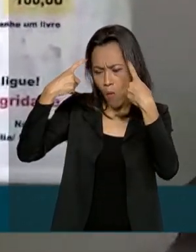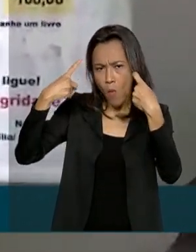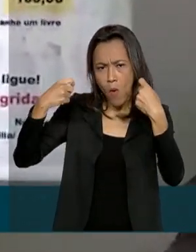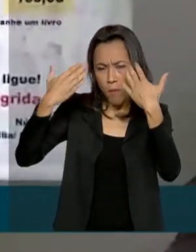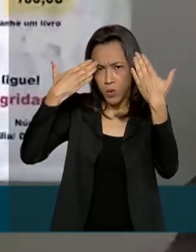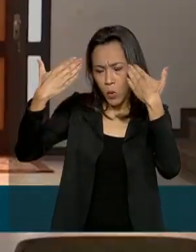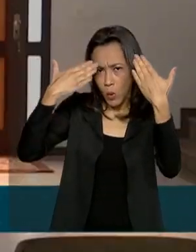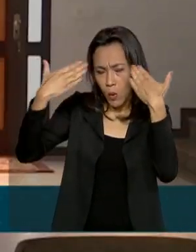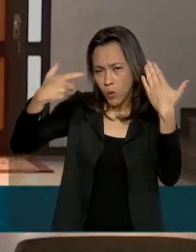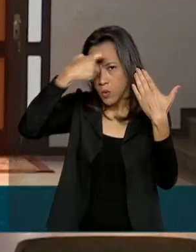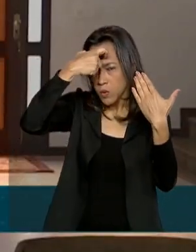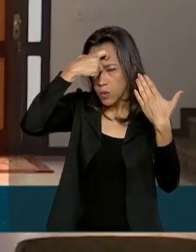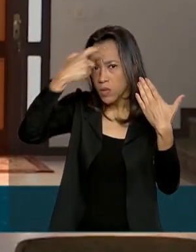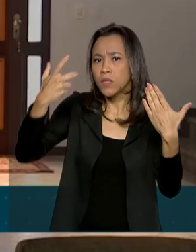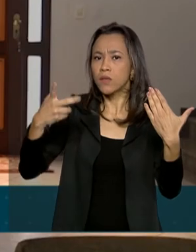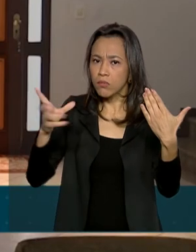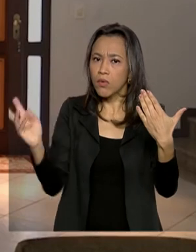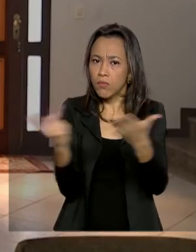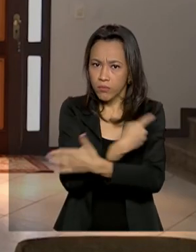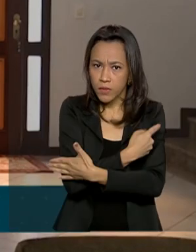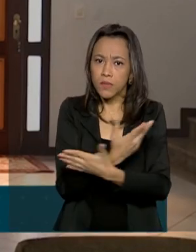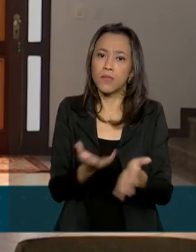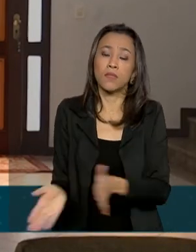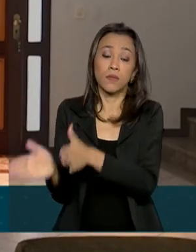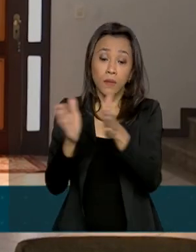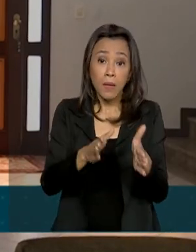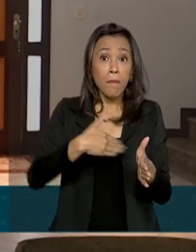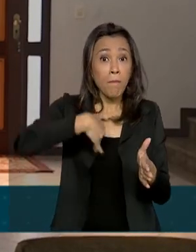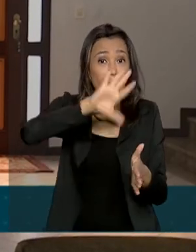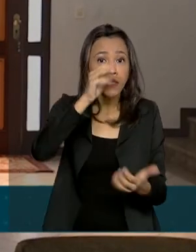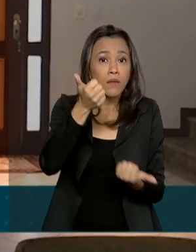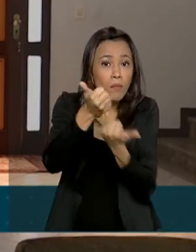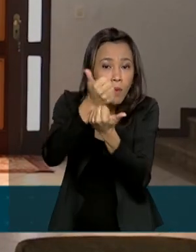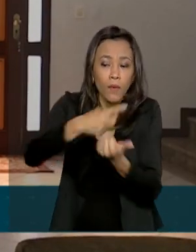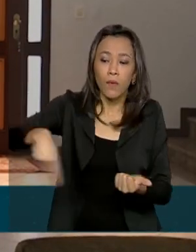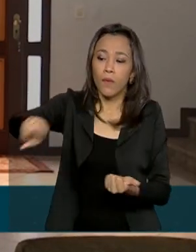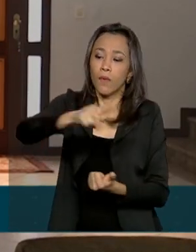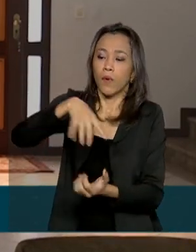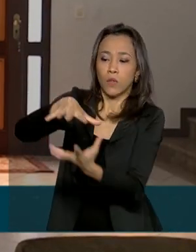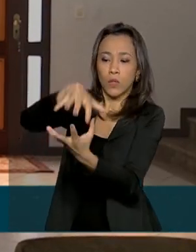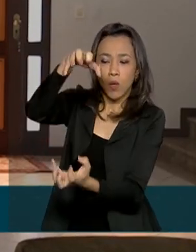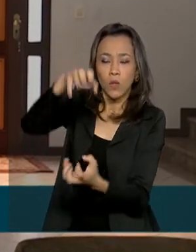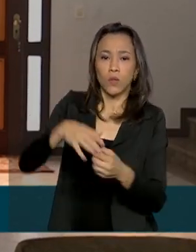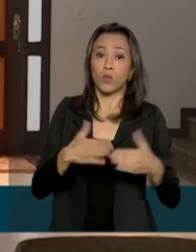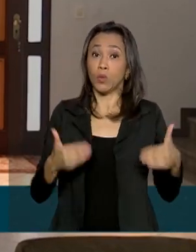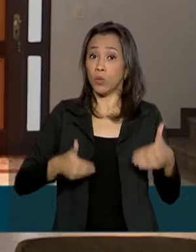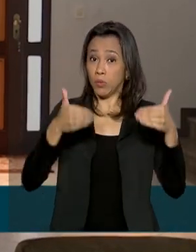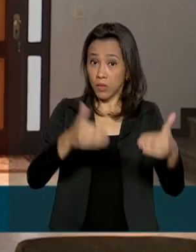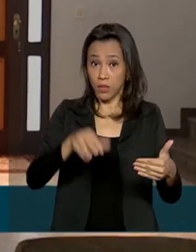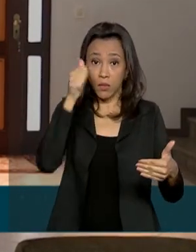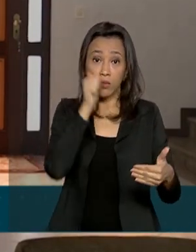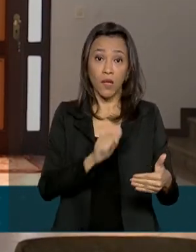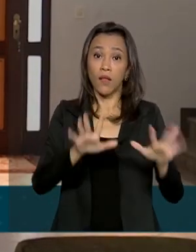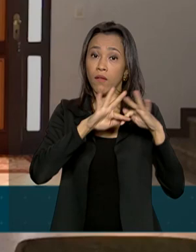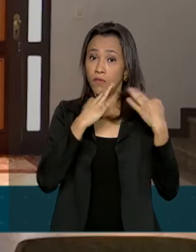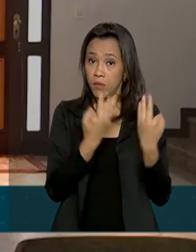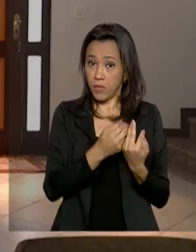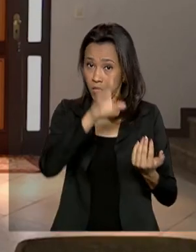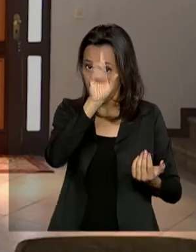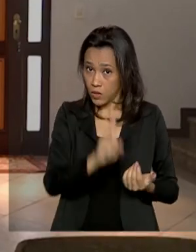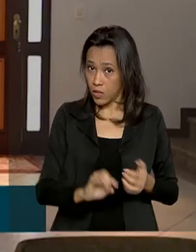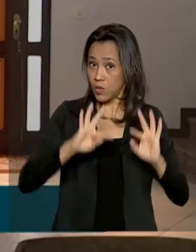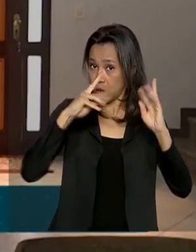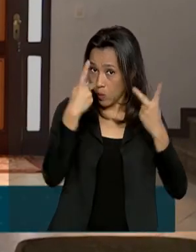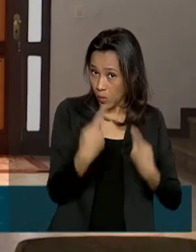cognitivo. Para maior proteção e assistência aos idosos, o Ministério da Mulher, da Família e dos Direitos